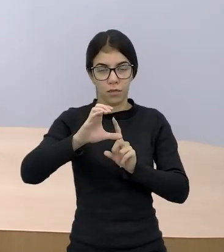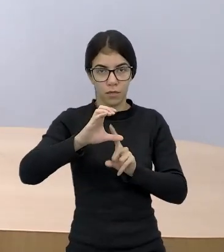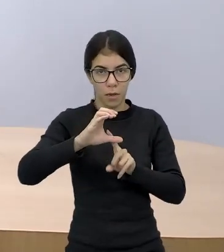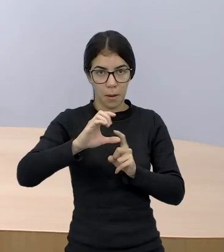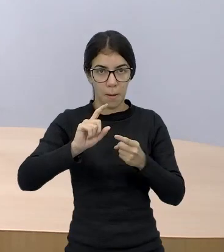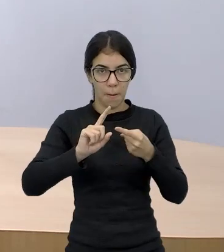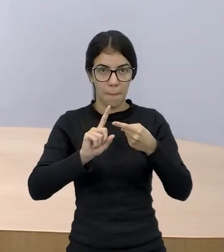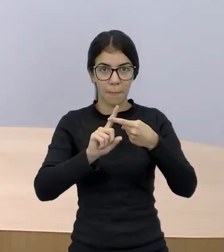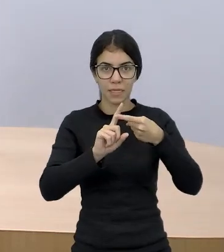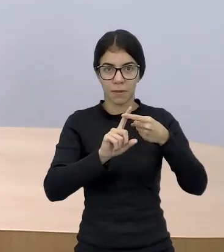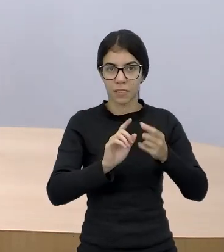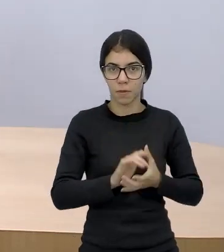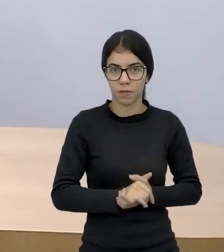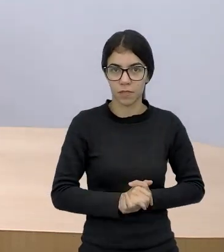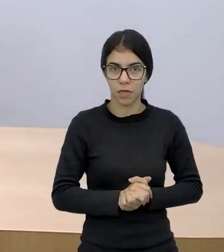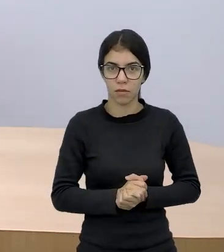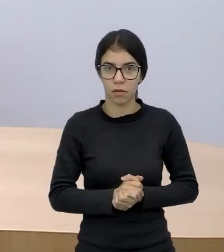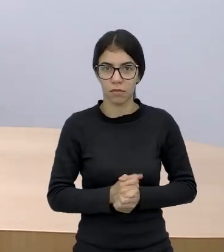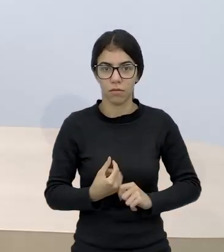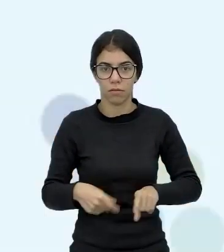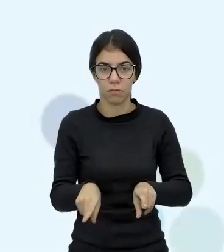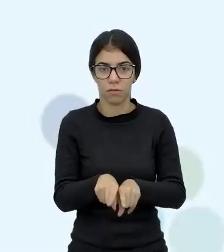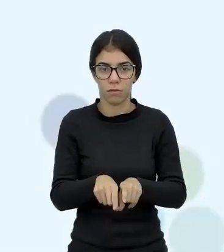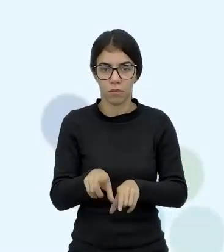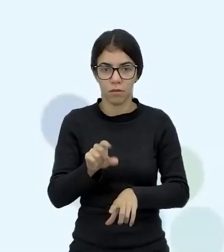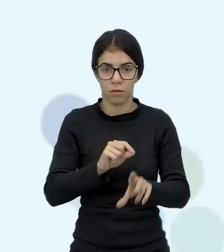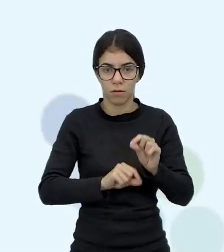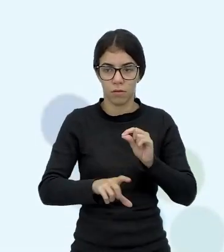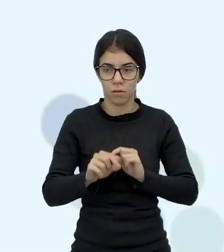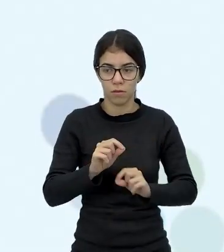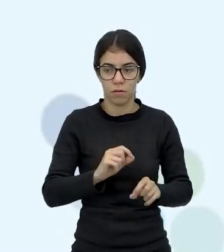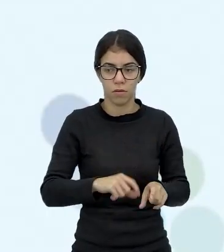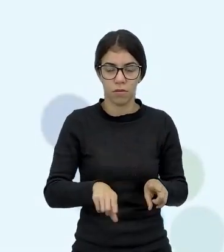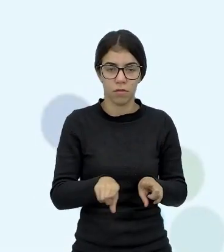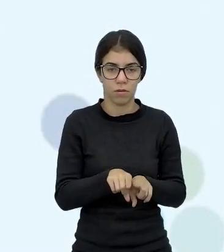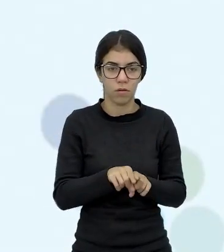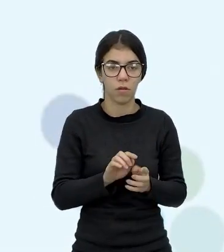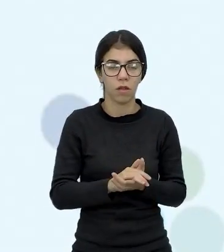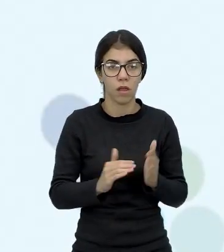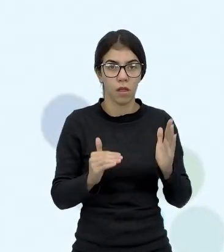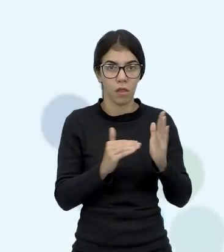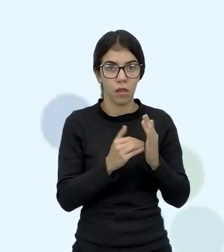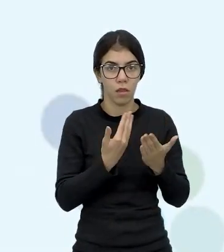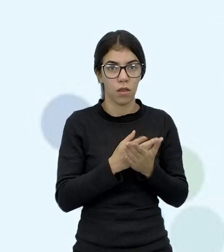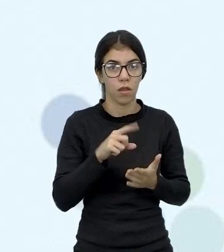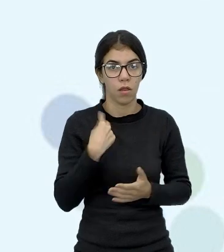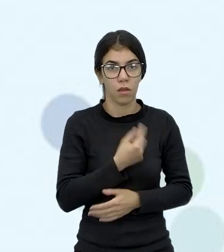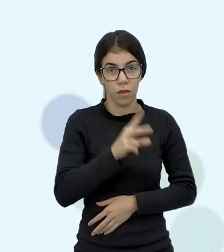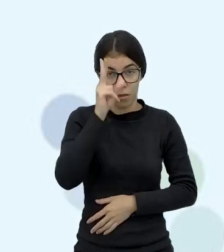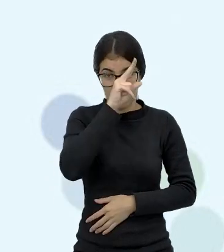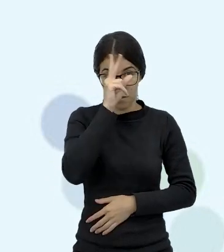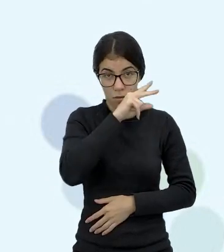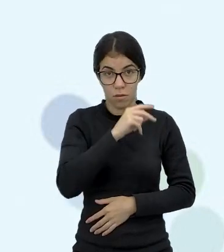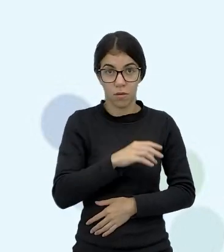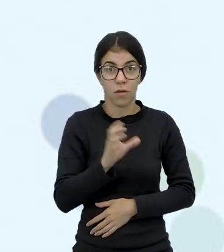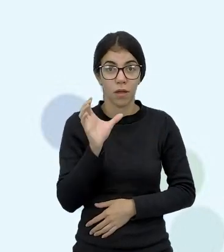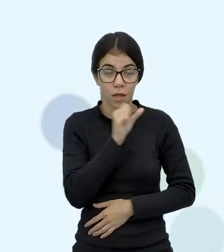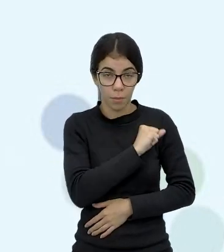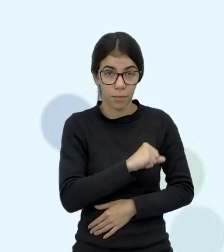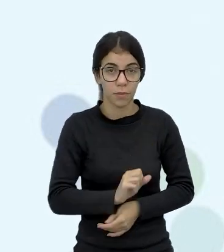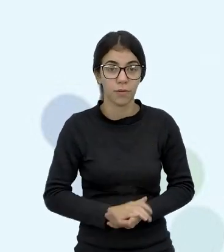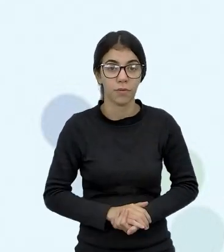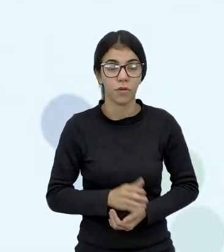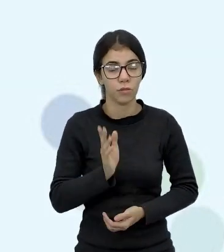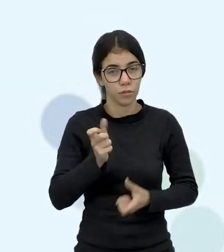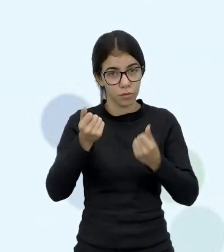mais que a gente tem aí? Para gravar, você tem que escolher um bom equipamento. Foi falado na última aula. Só estou retomando rapidamente, porque já foi falado.